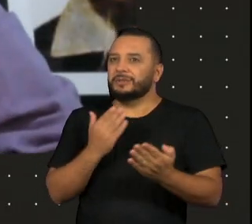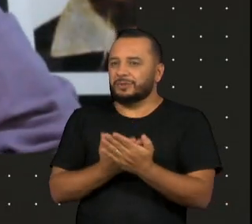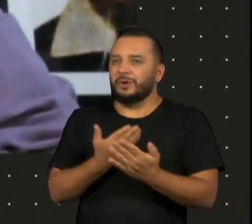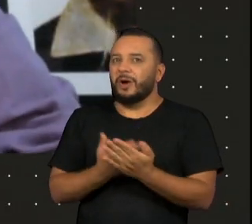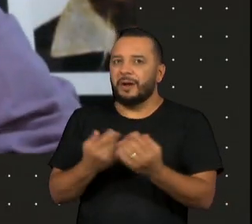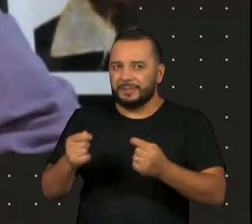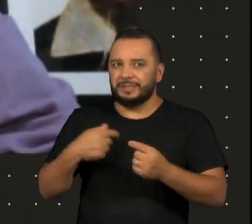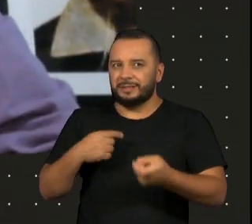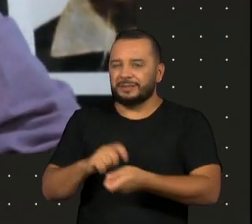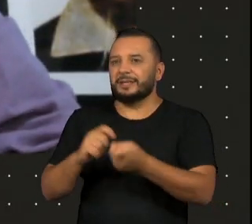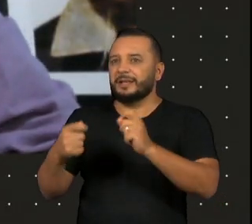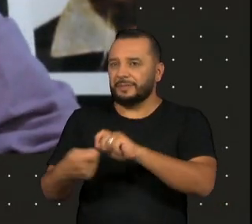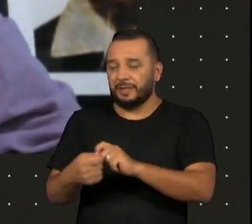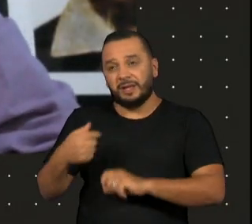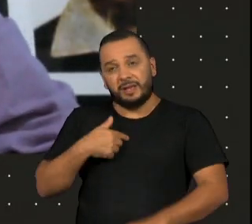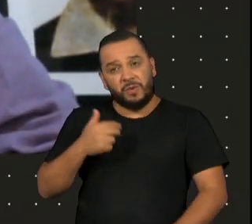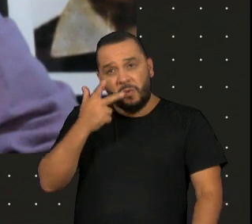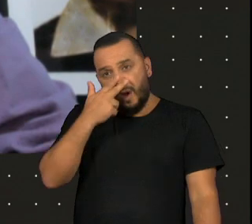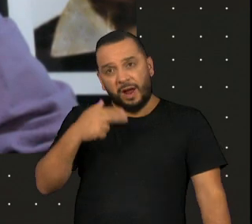muito interessante.